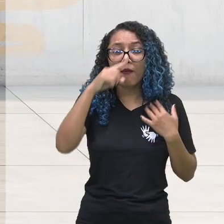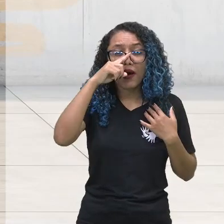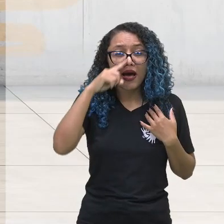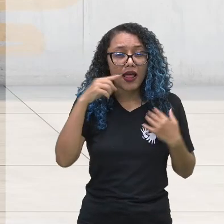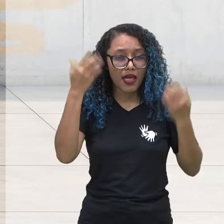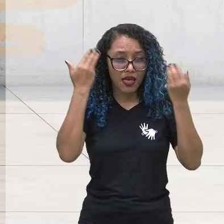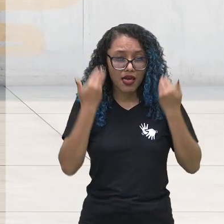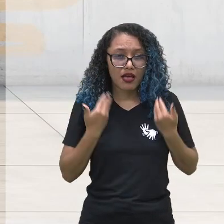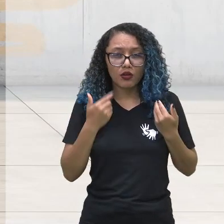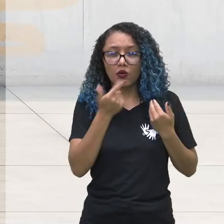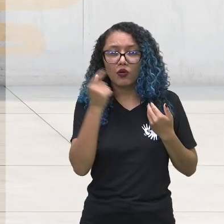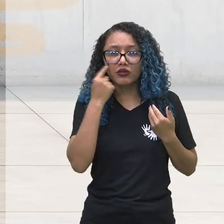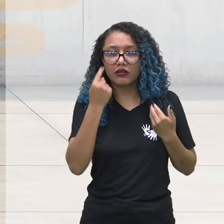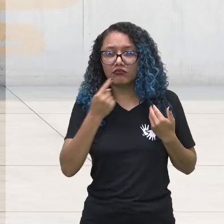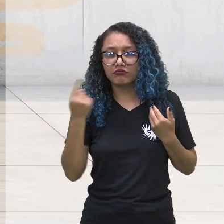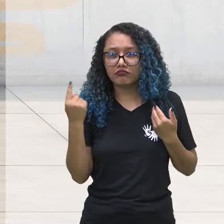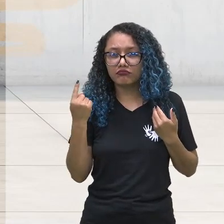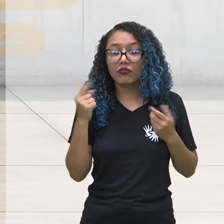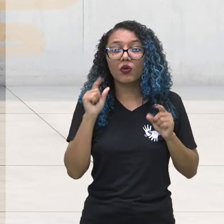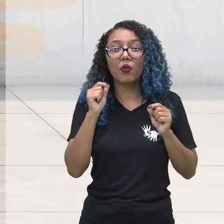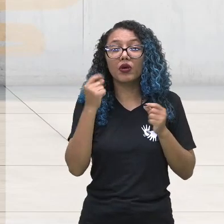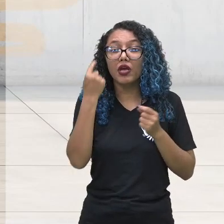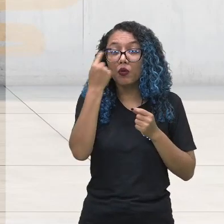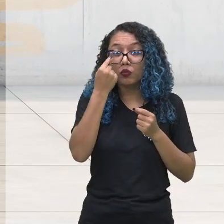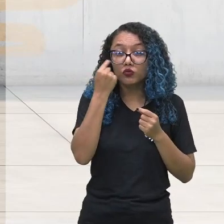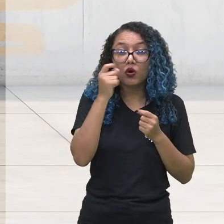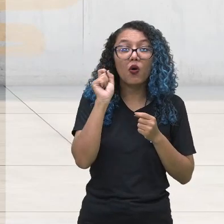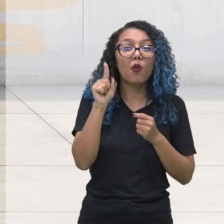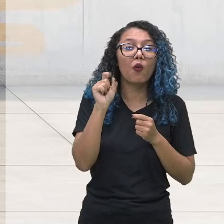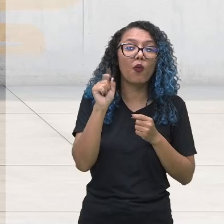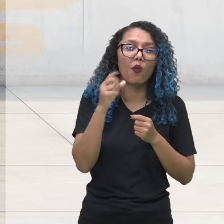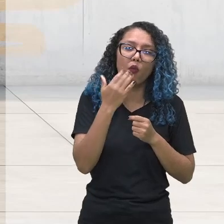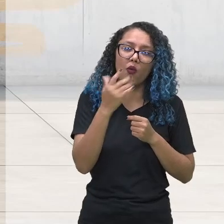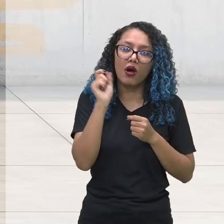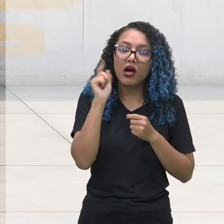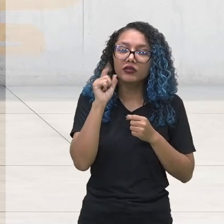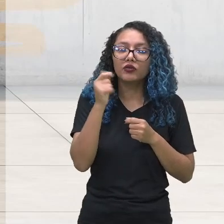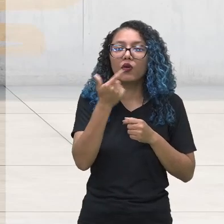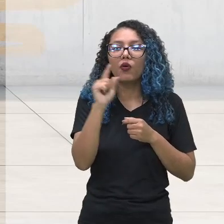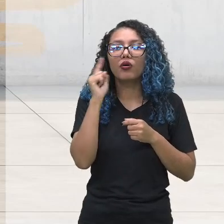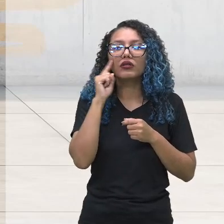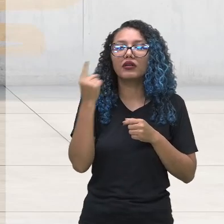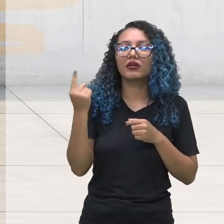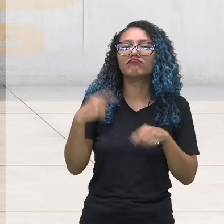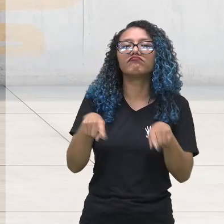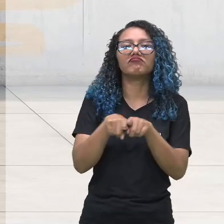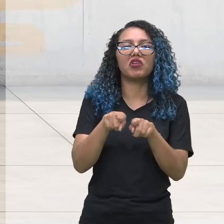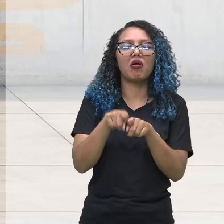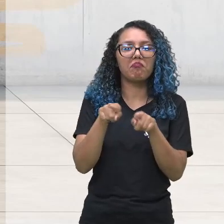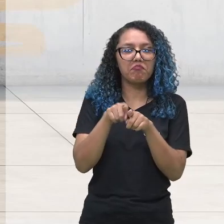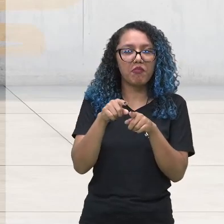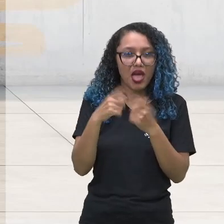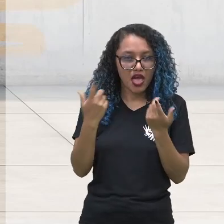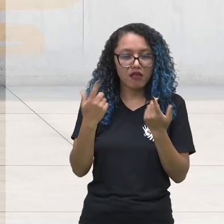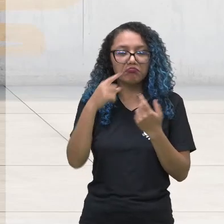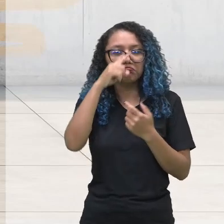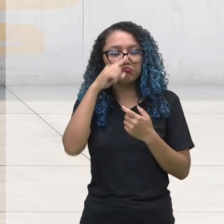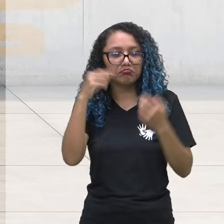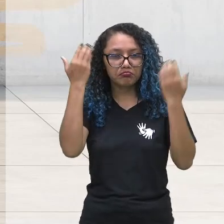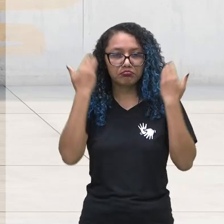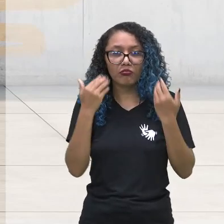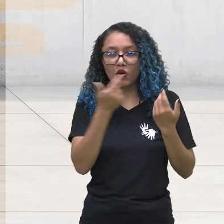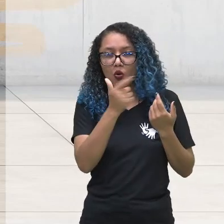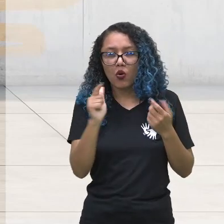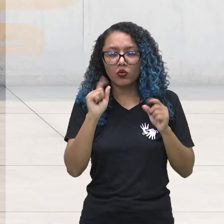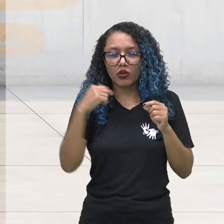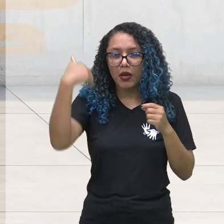essa aqui que está bem no centro, aqui, de cabelo loiro, ela tem olhos azuis. E tem outra loira lá na ponta. Um tem